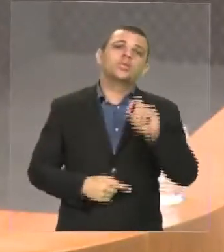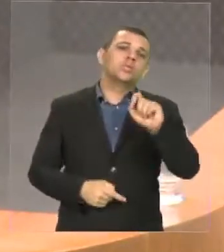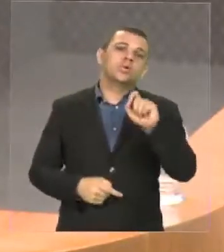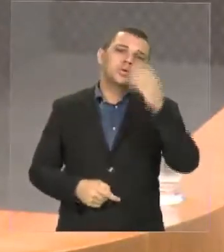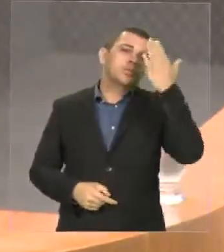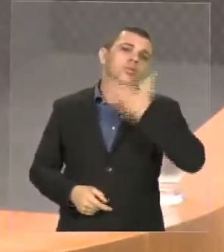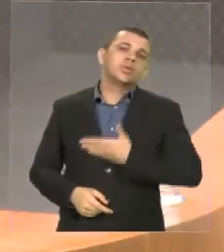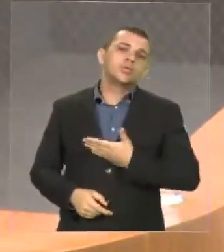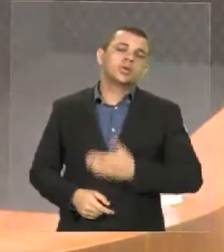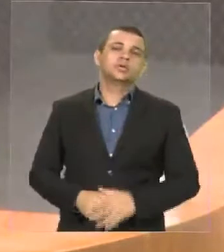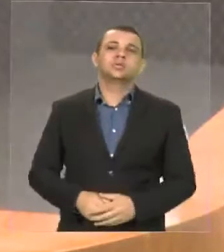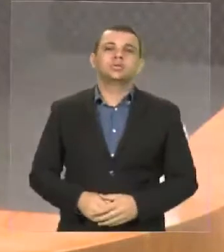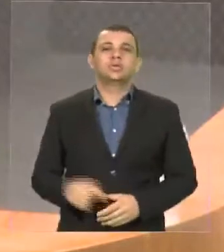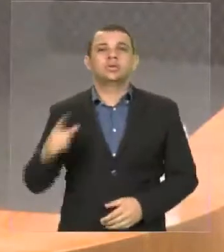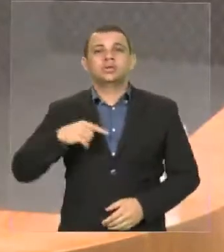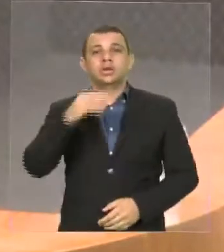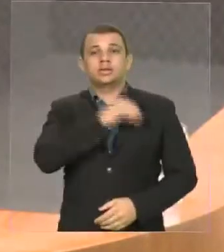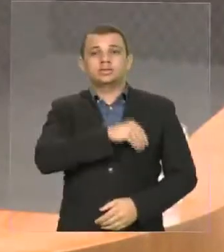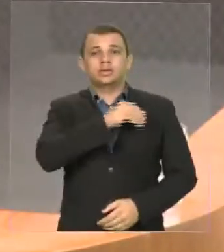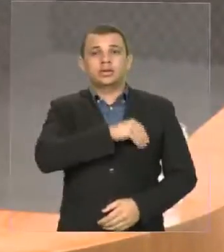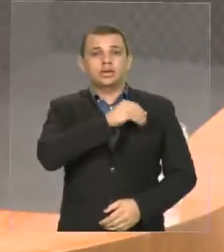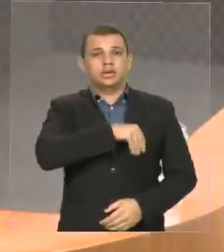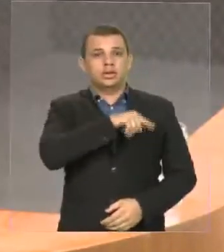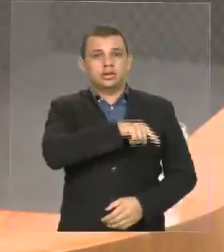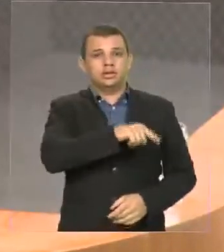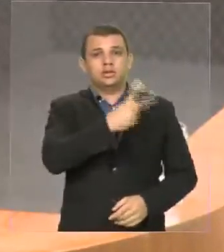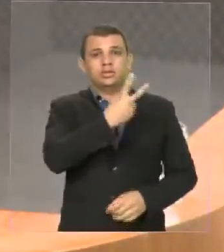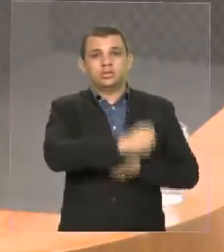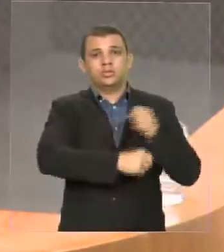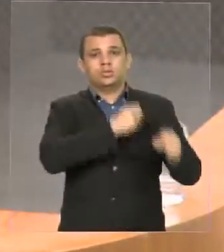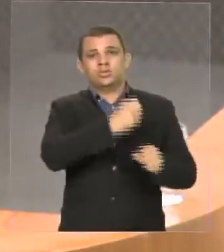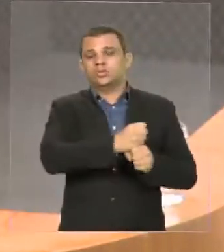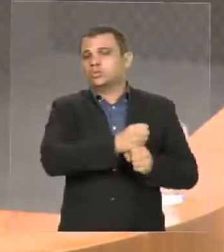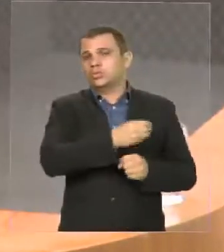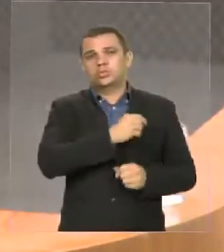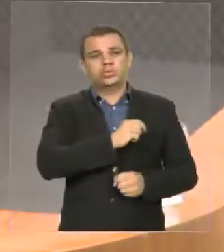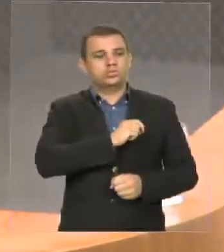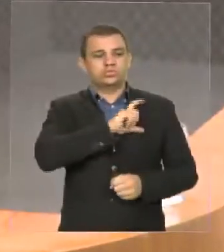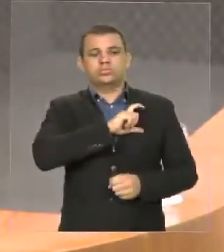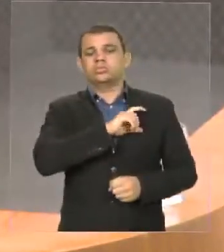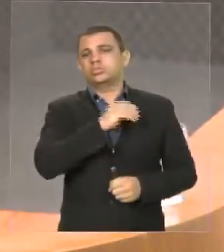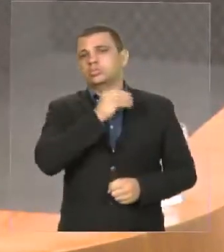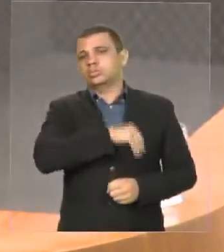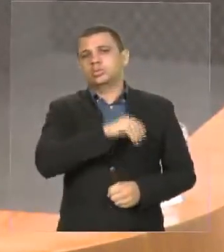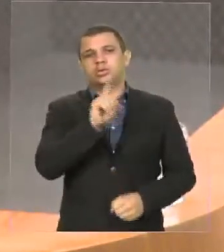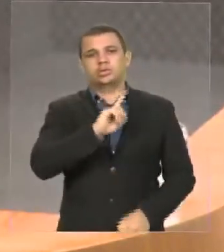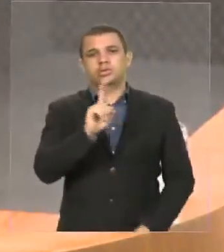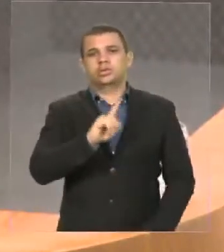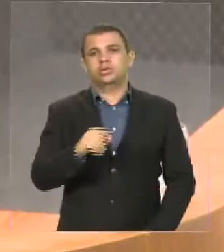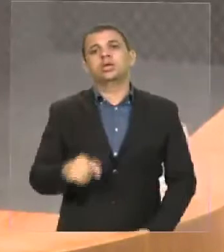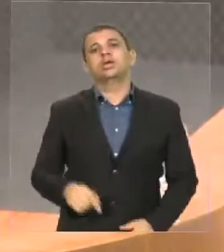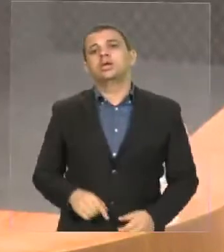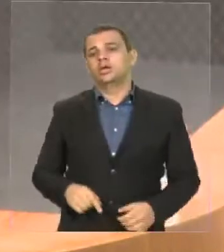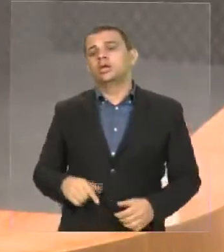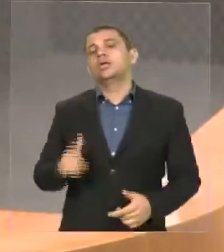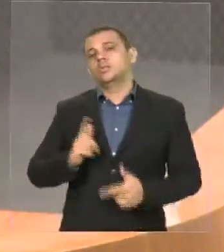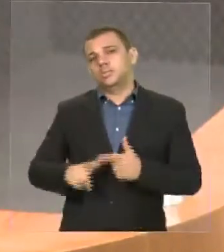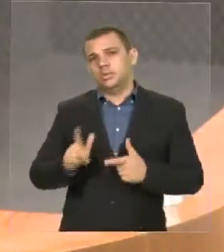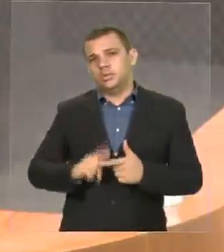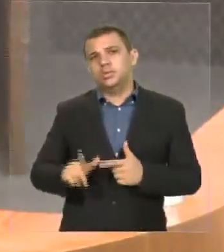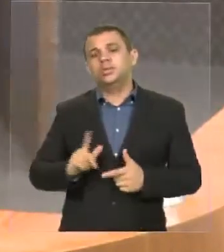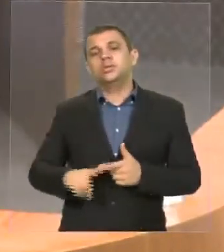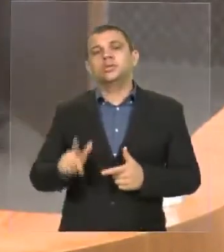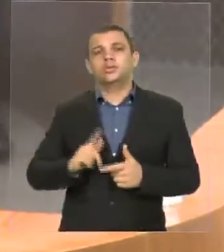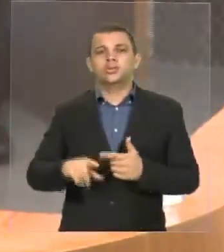o congelamento de salários dos servidores por dois anos. Ou seja, isso atinge diretamente o